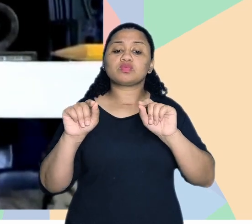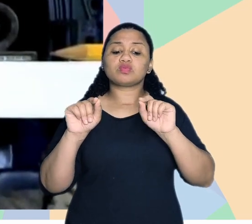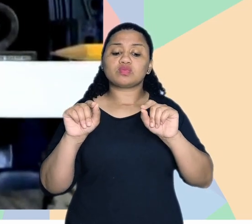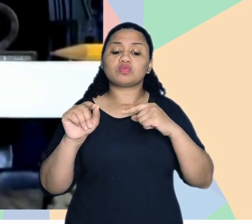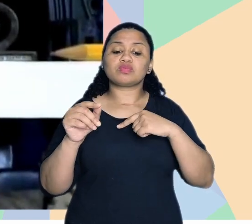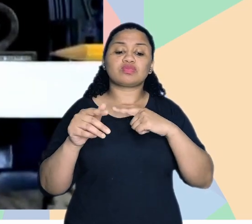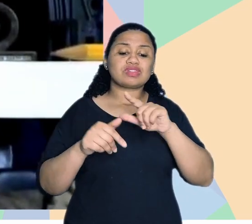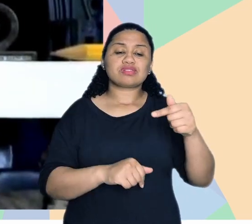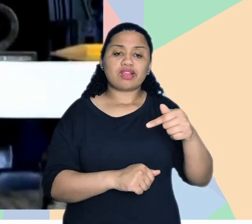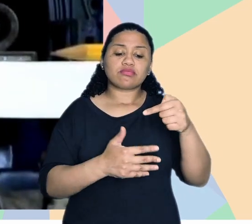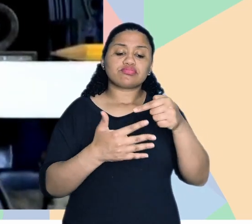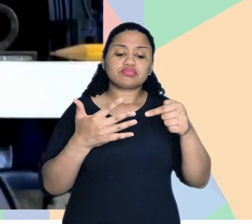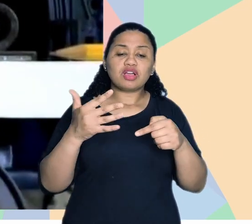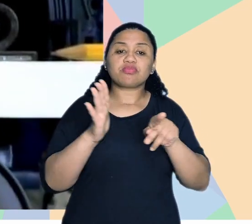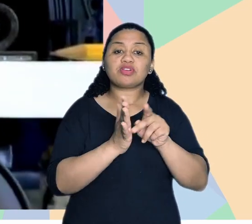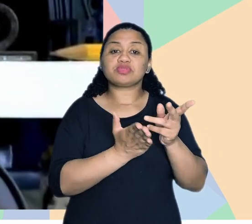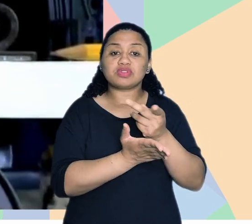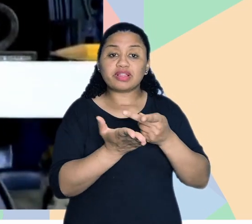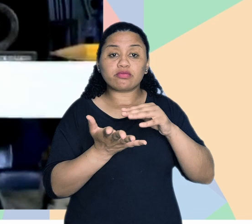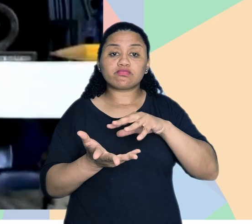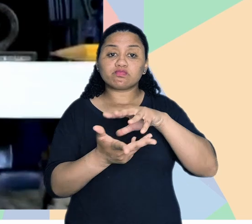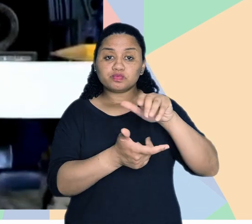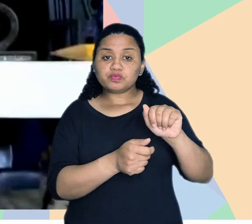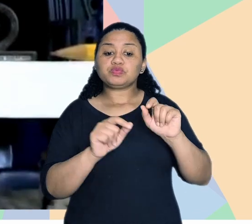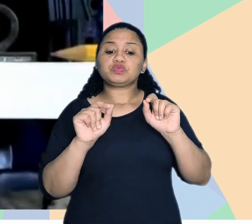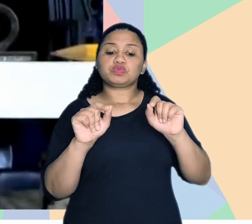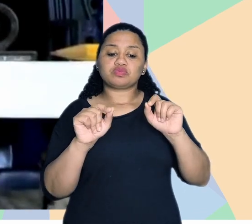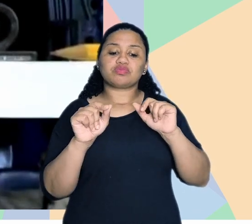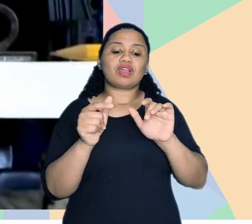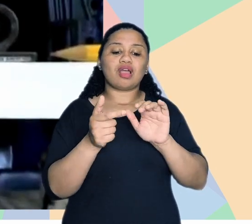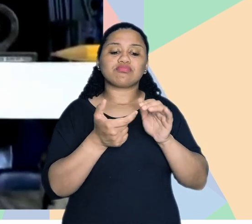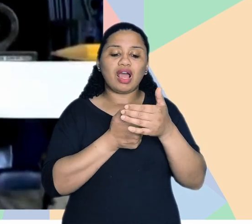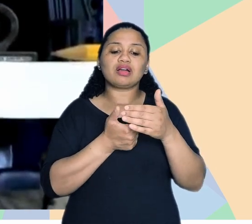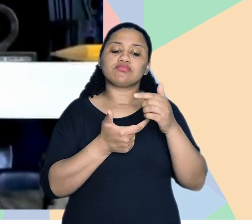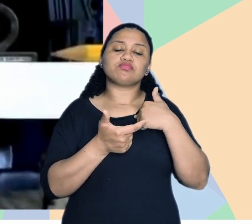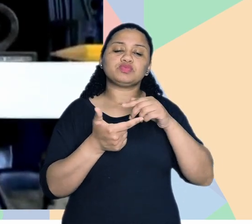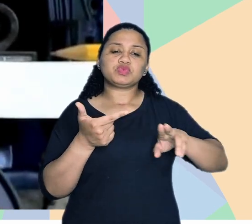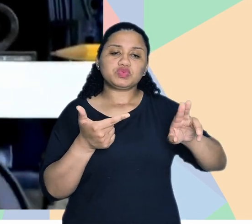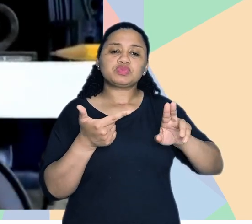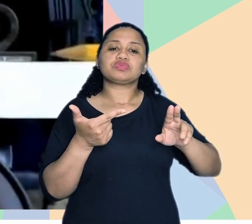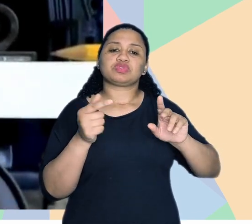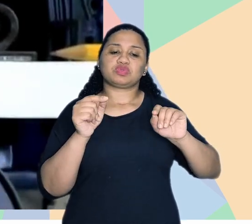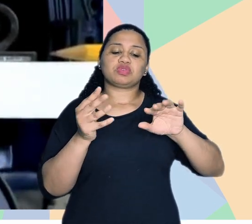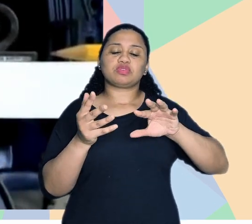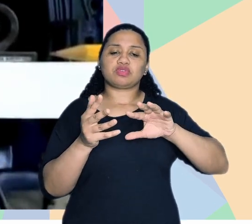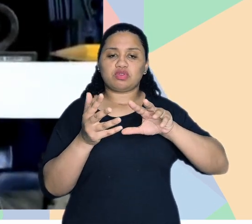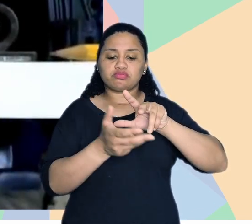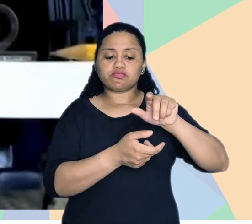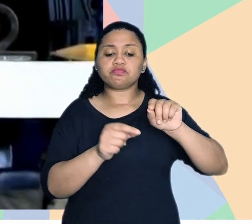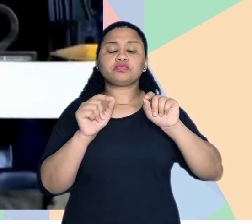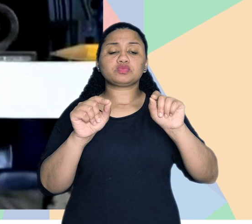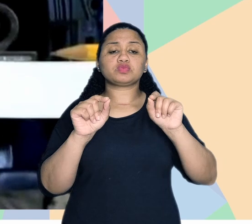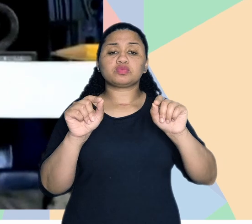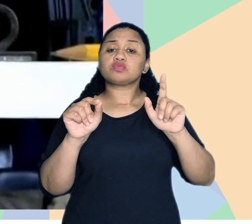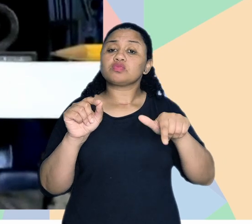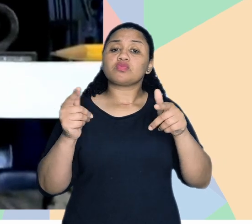vocês também os sete princípios do desenho universal, né? Aquele termo, né? Que a gente escuta bastante, O universal design